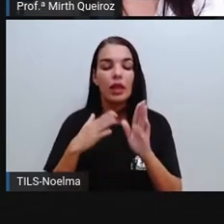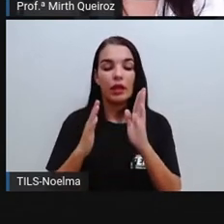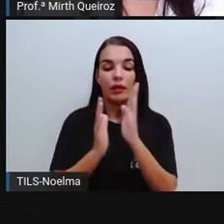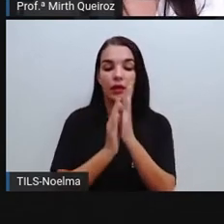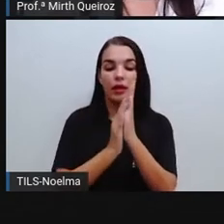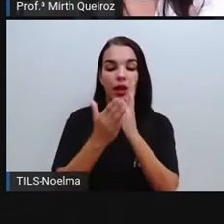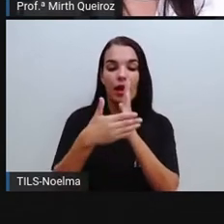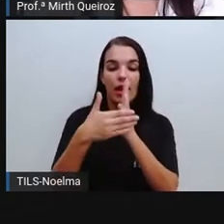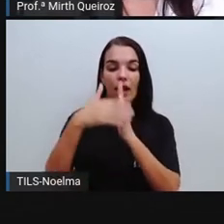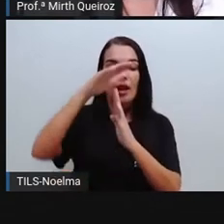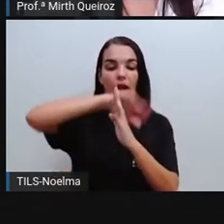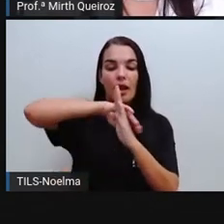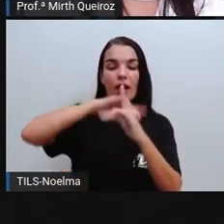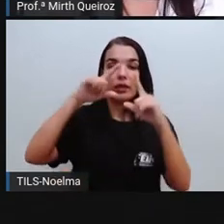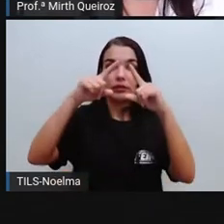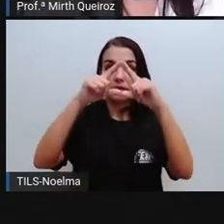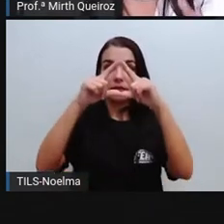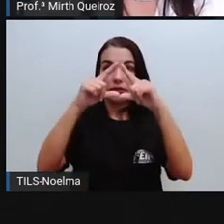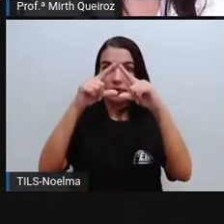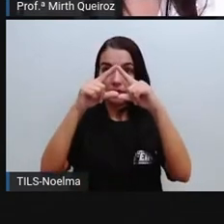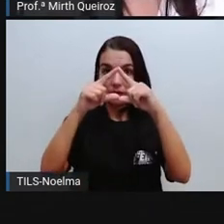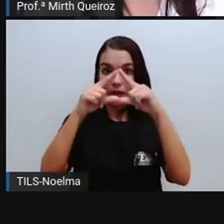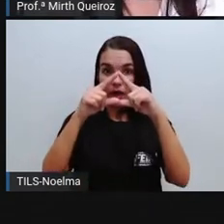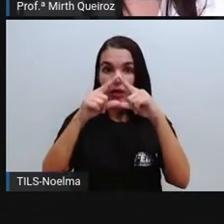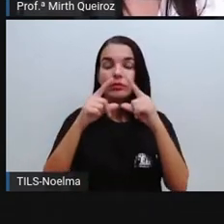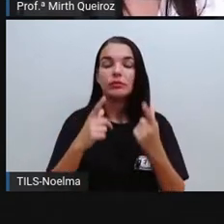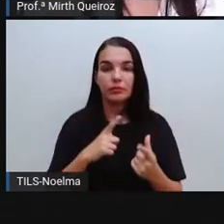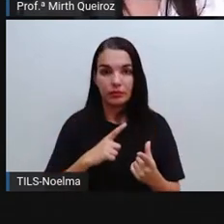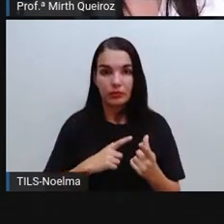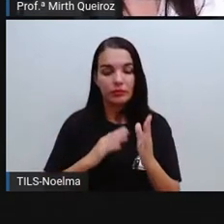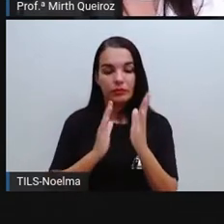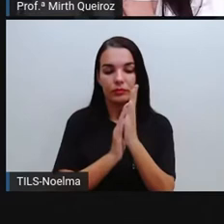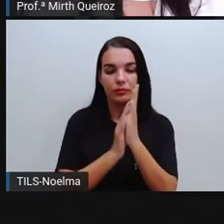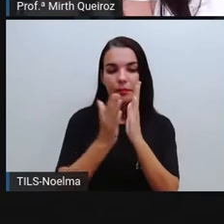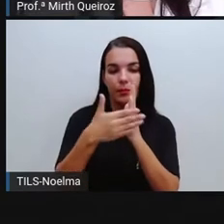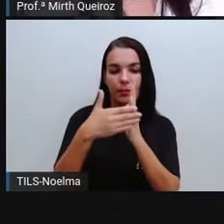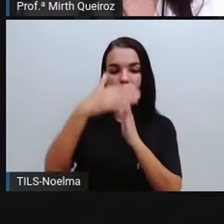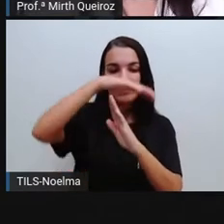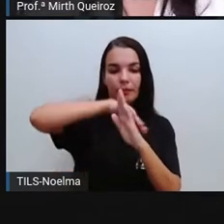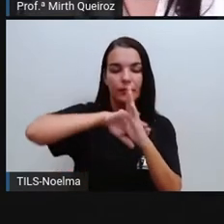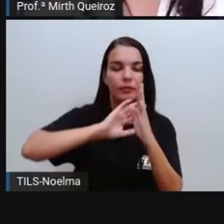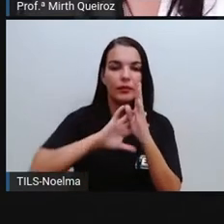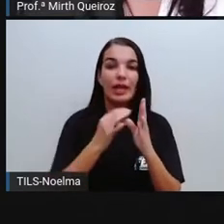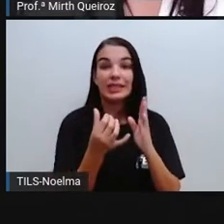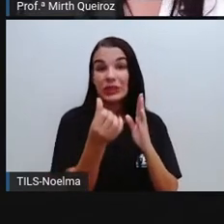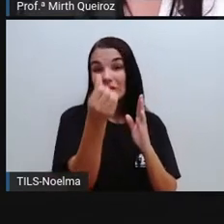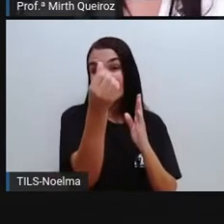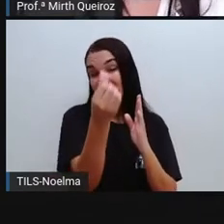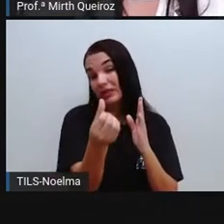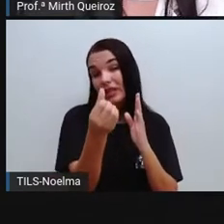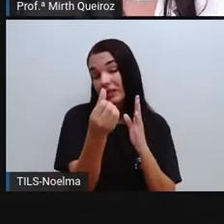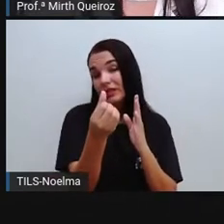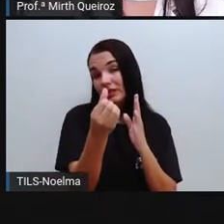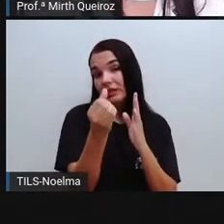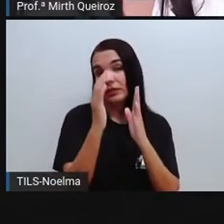triangulares, né? Através de figuras, que é o triângulo. E